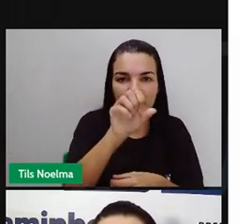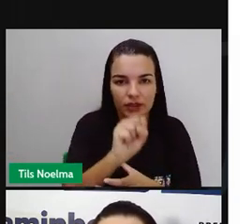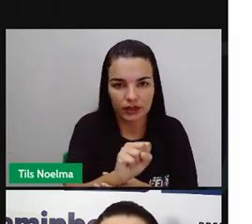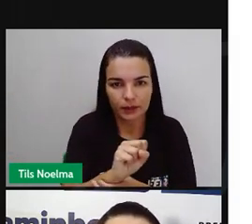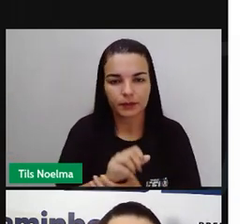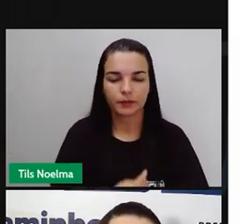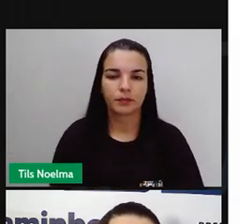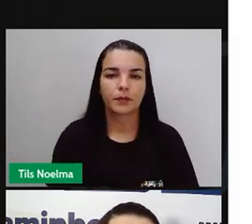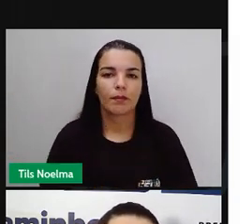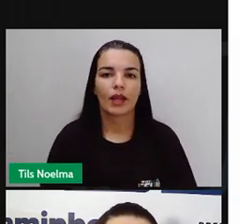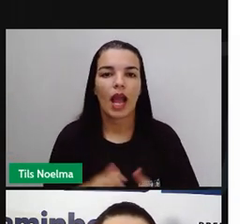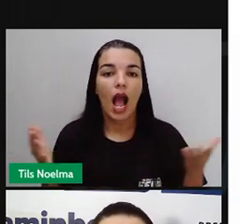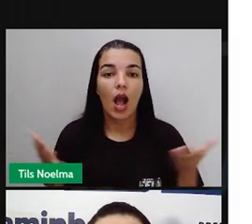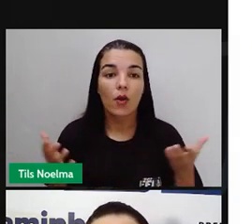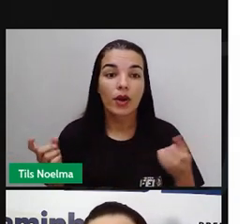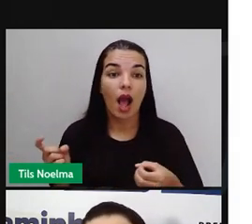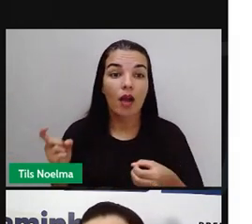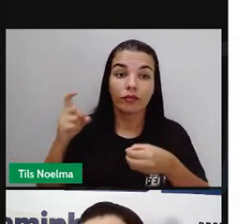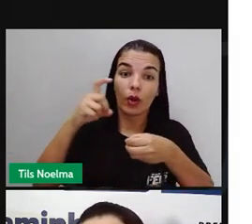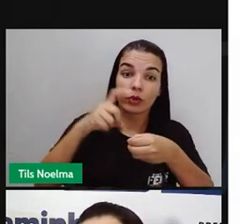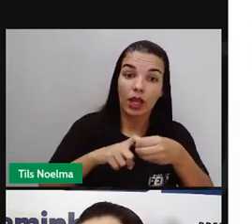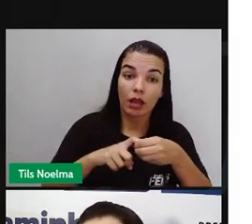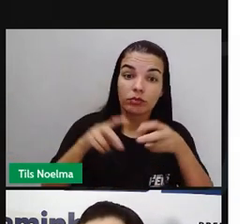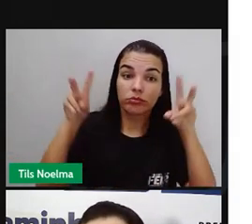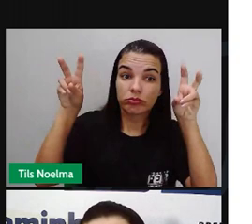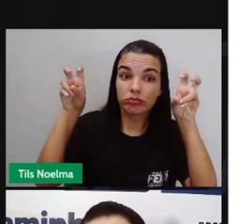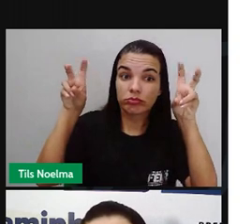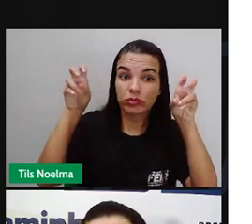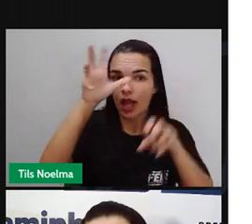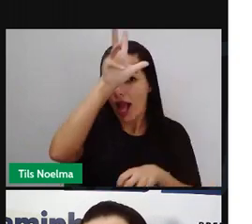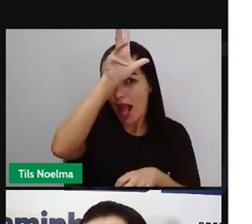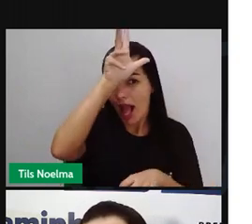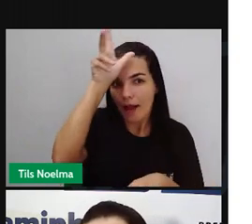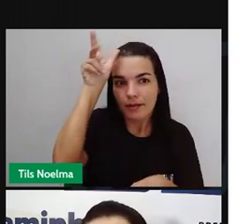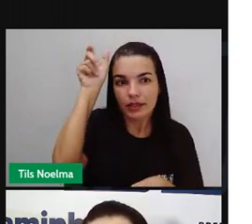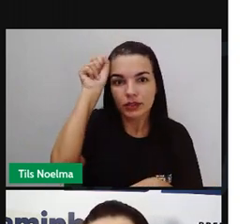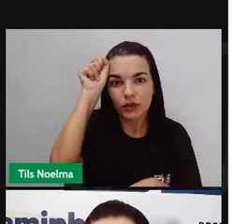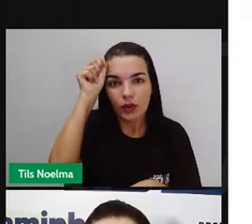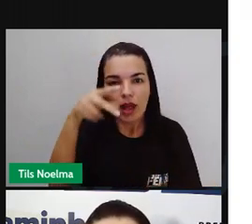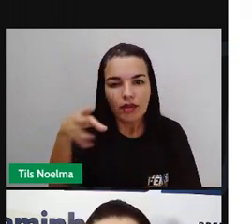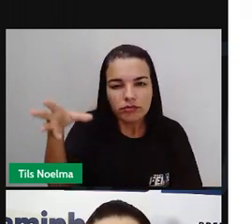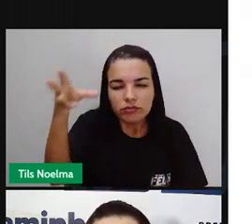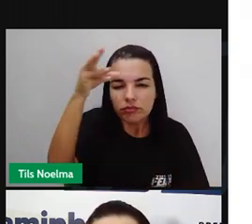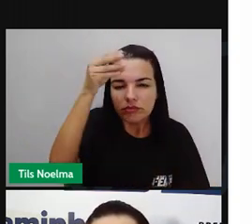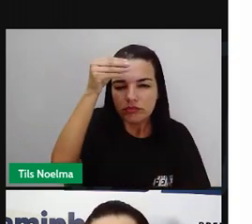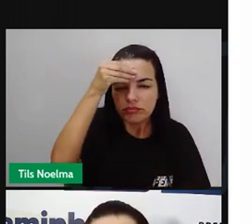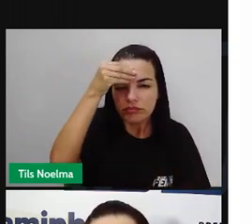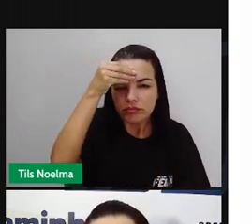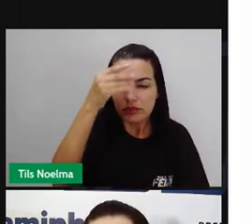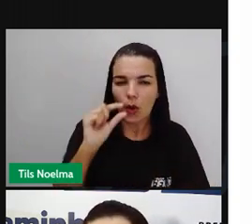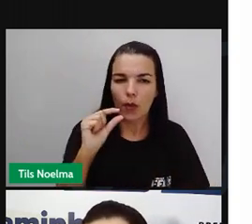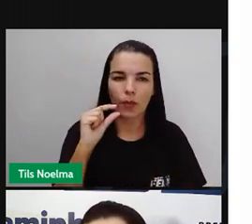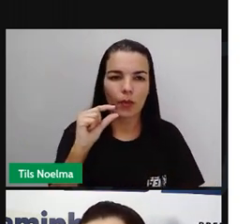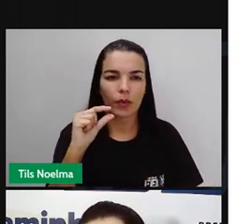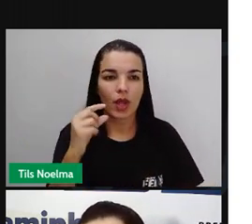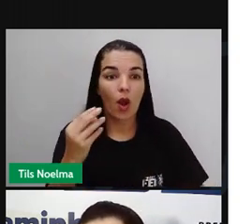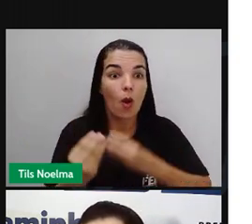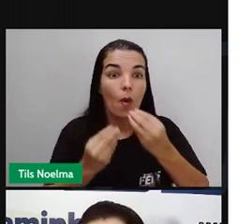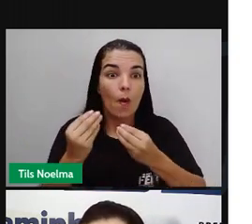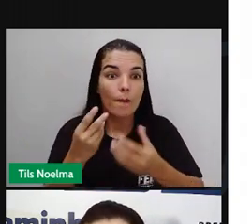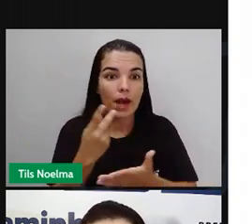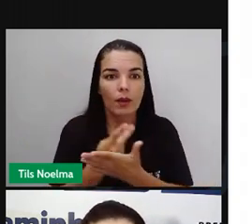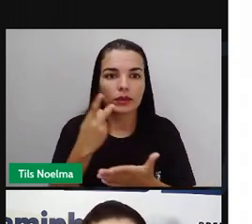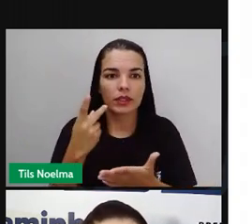Mas vamos aqui voltar ao assunto Amazônia e tentar compreender um pouquinho sobre essa ocupação da